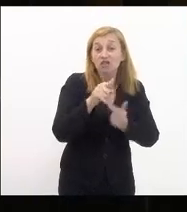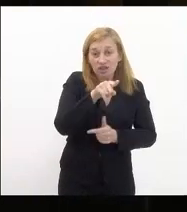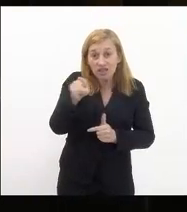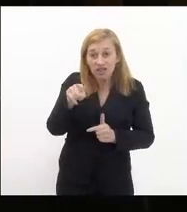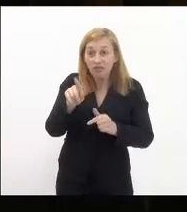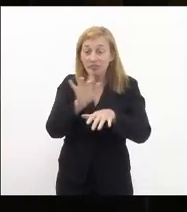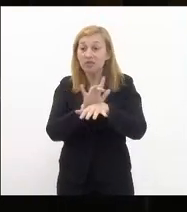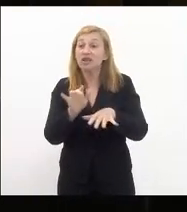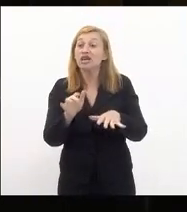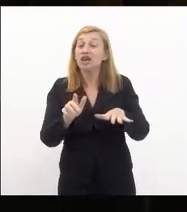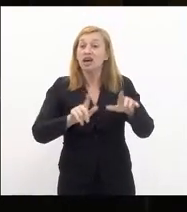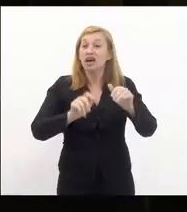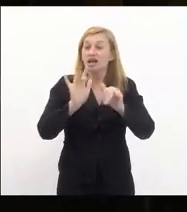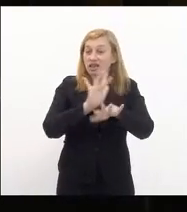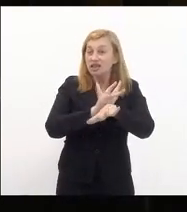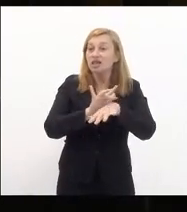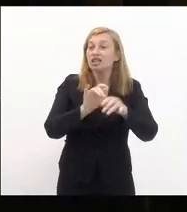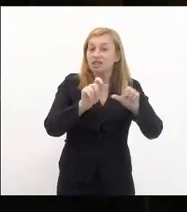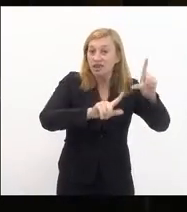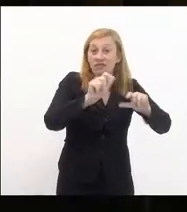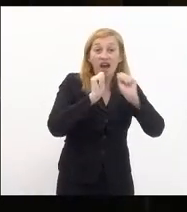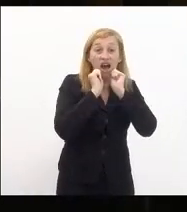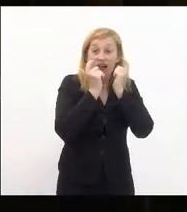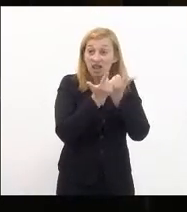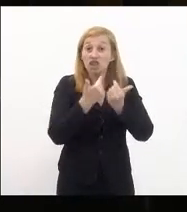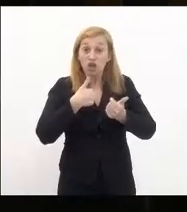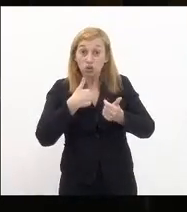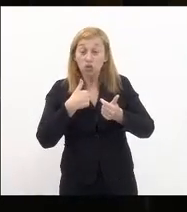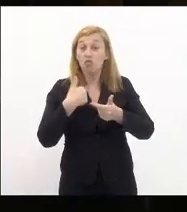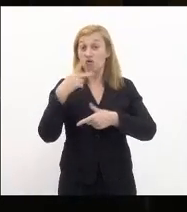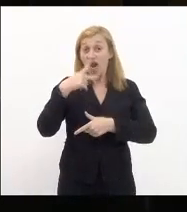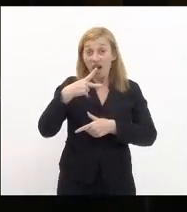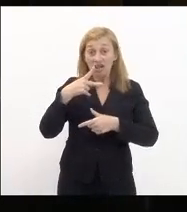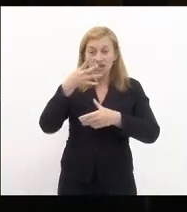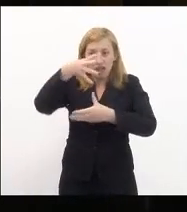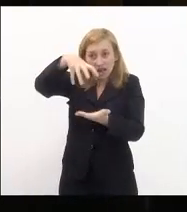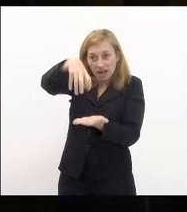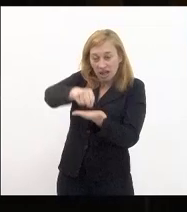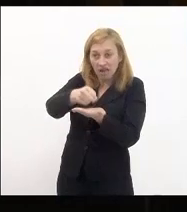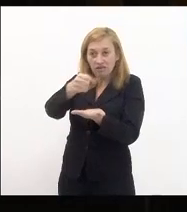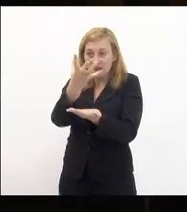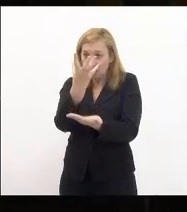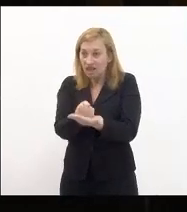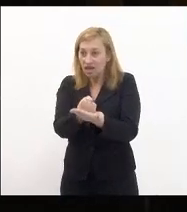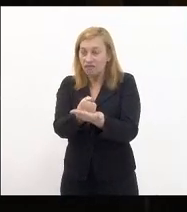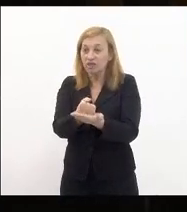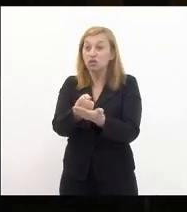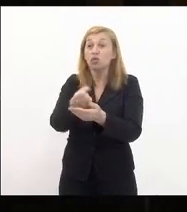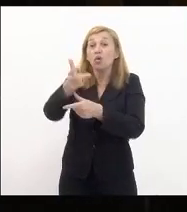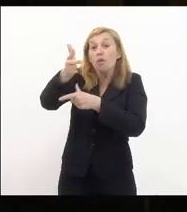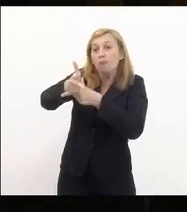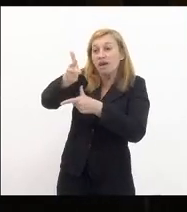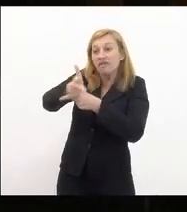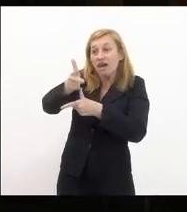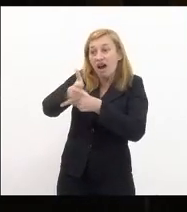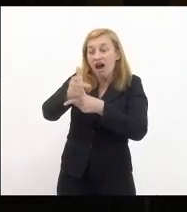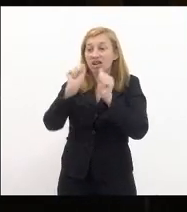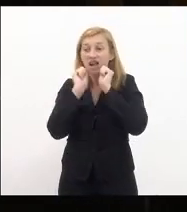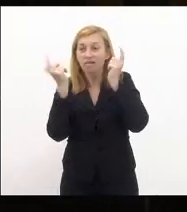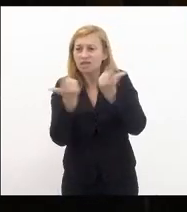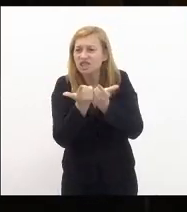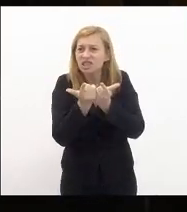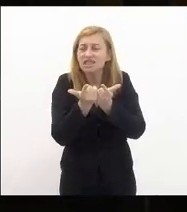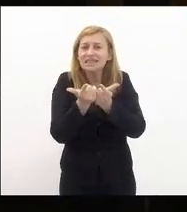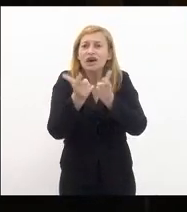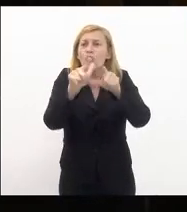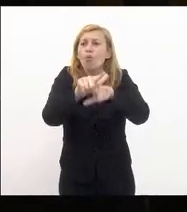acompanhando a senhora que me acompanha pela TV Alerj já estou falando e gravando o plenário da Assembleia Legislativa absolutamente